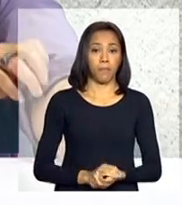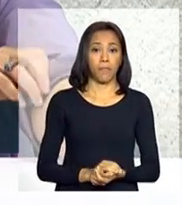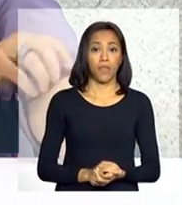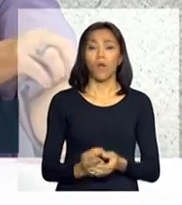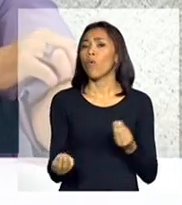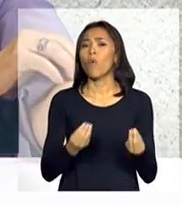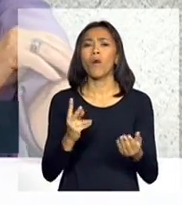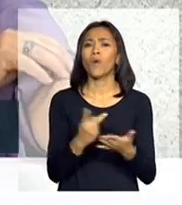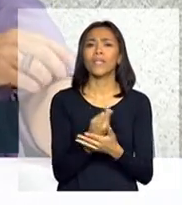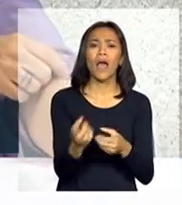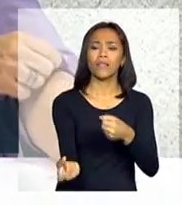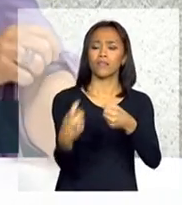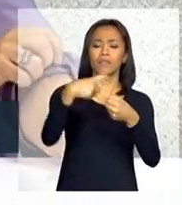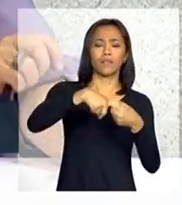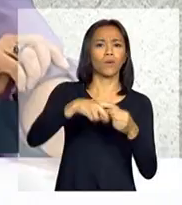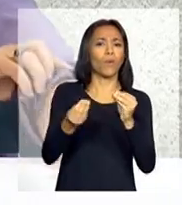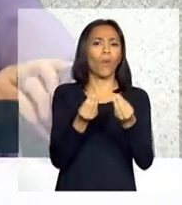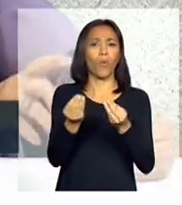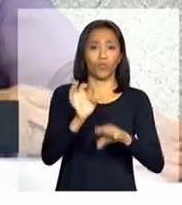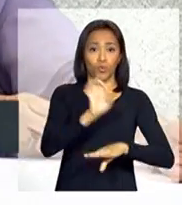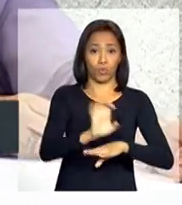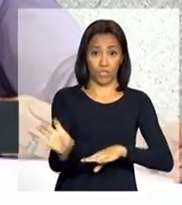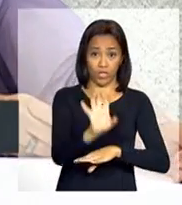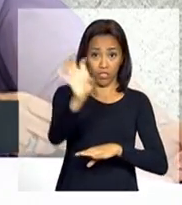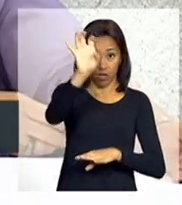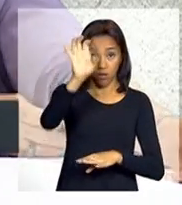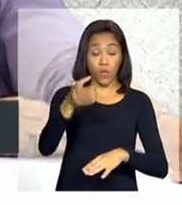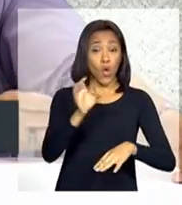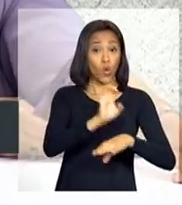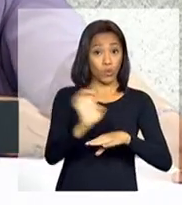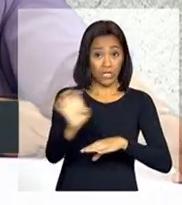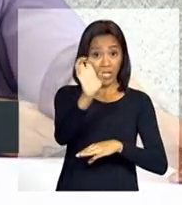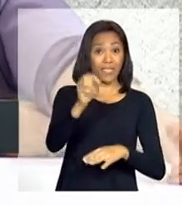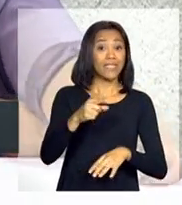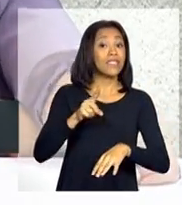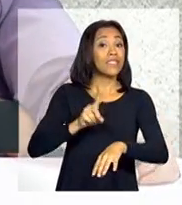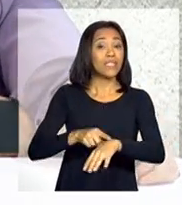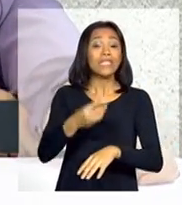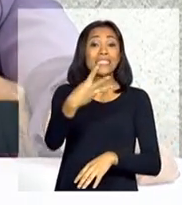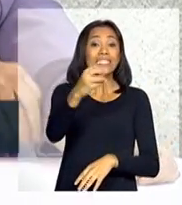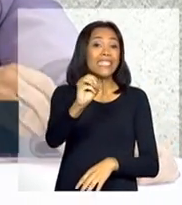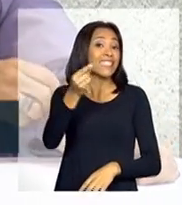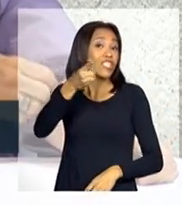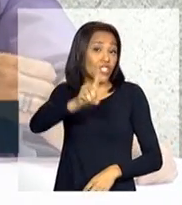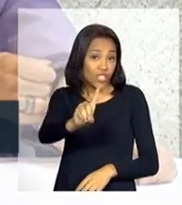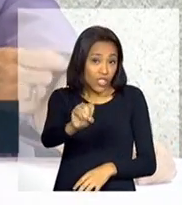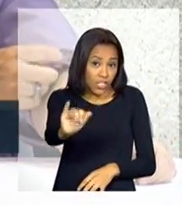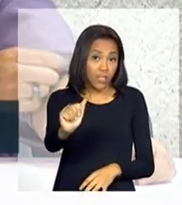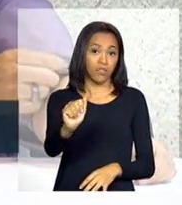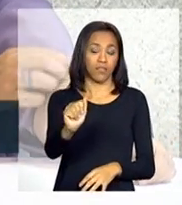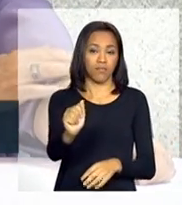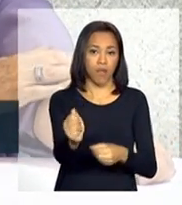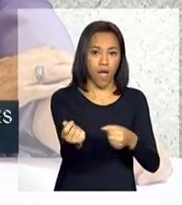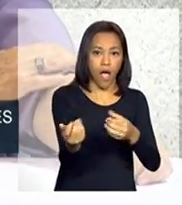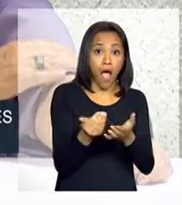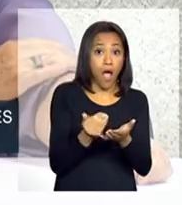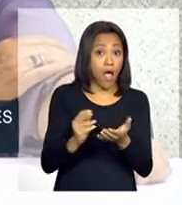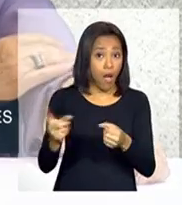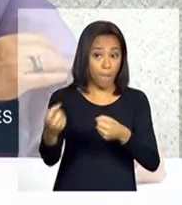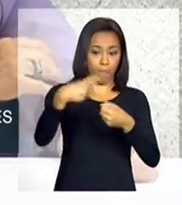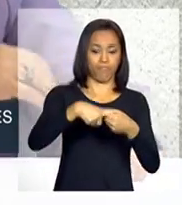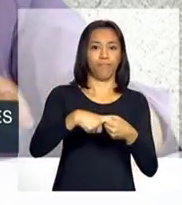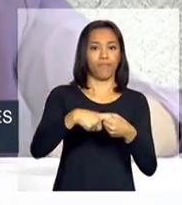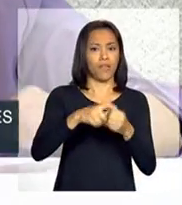Adesão. O termo de adesão dos estados, os estados terão 30 dias para aderir. O acontece? Já